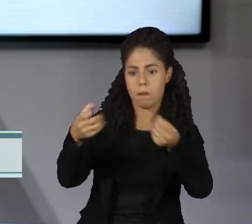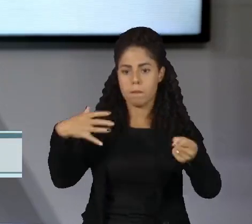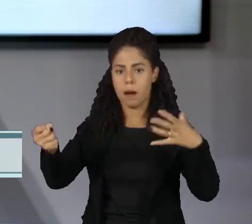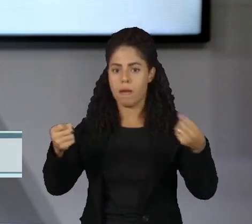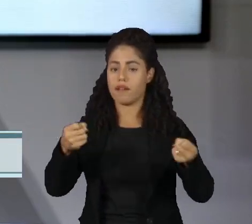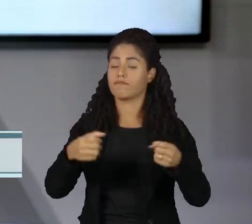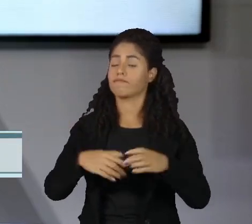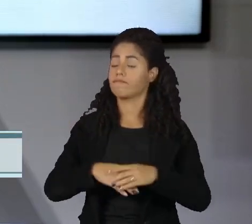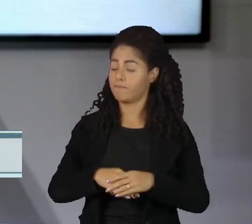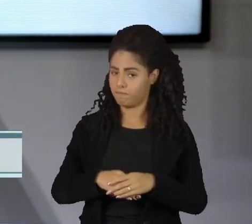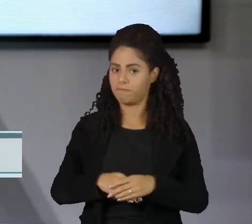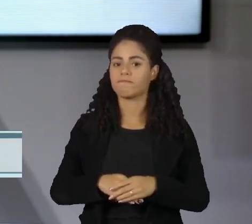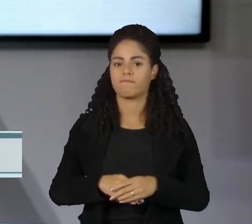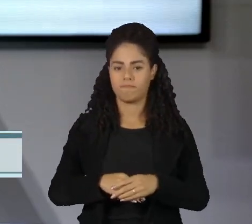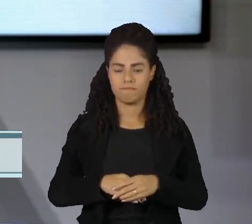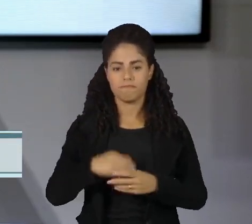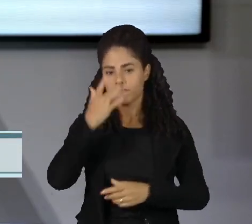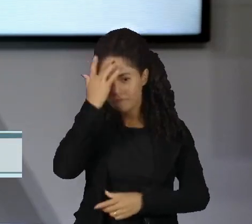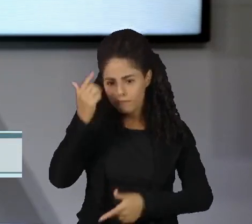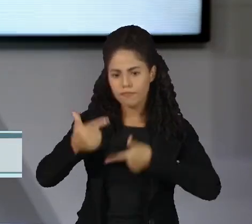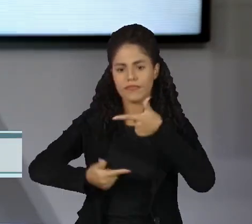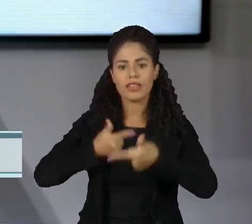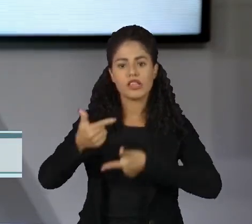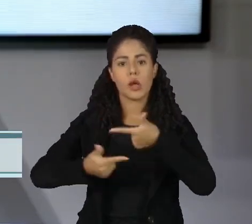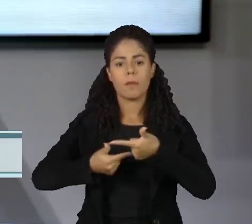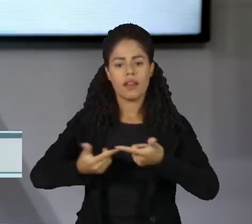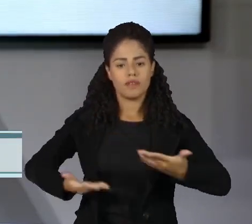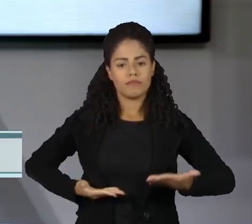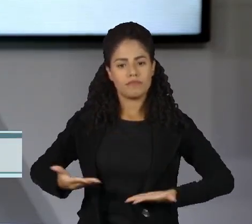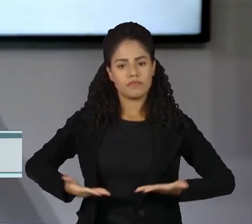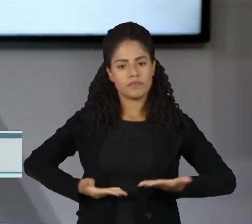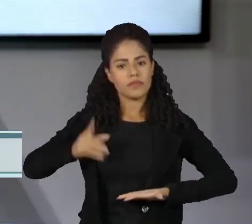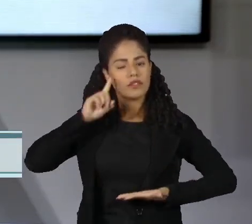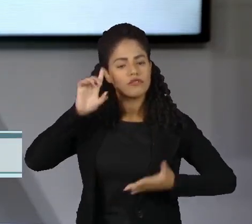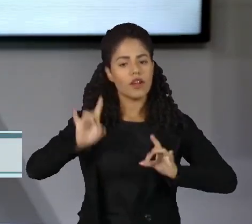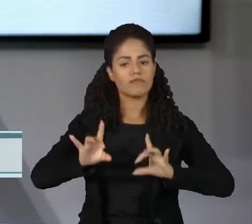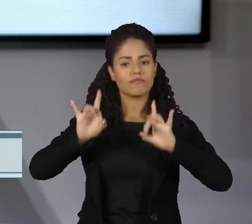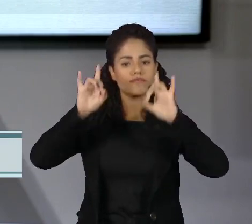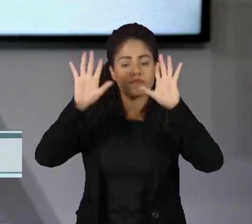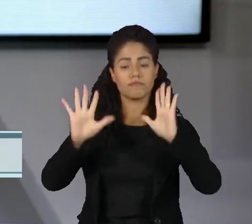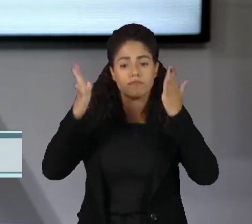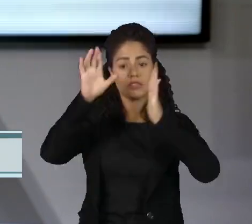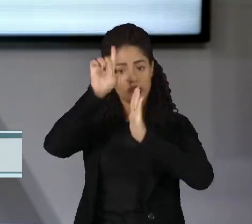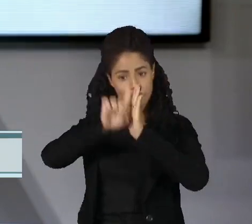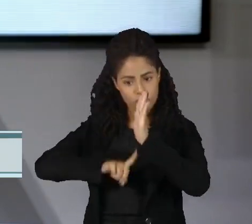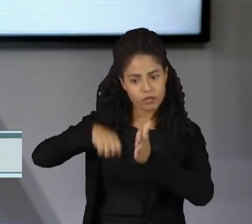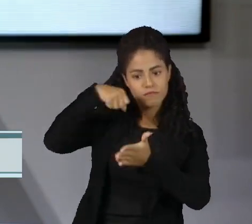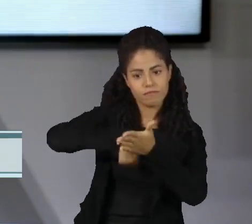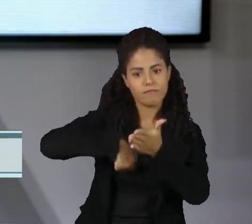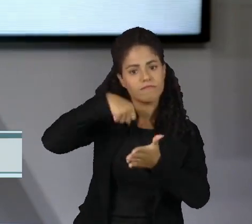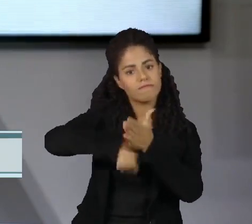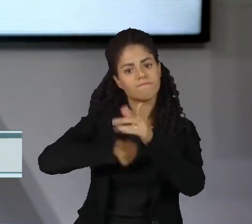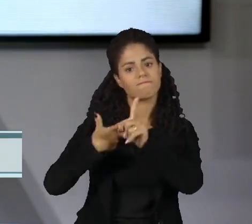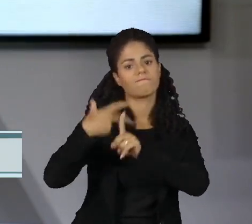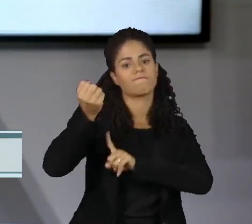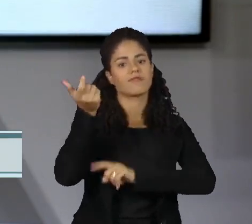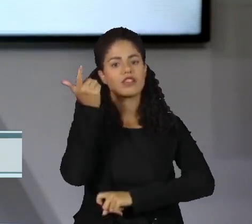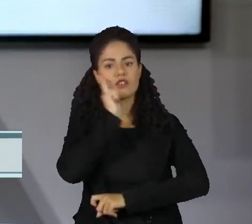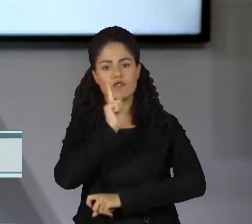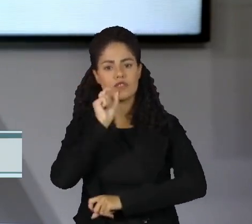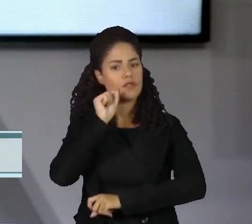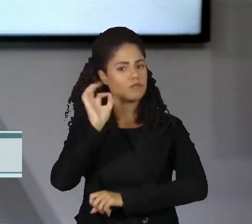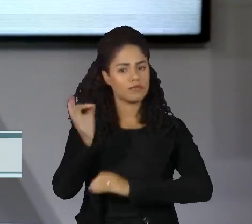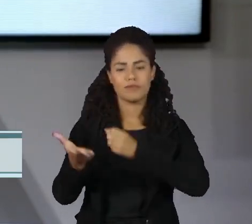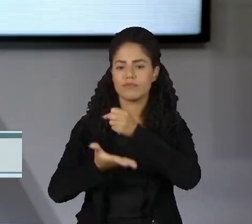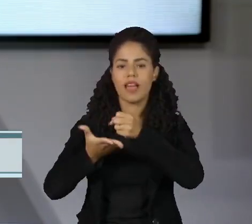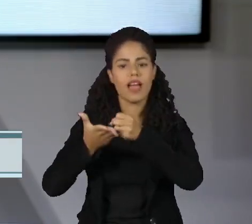Quem trabalha no serviço doméstico comemora hoje seu dia, celebrando direitos conquistados e reivindicando o básico,